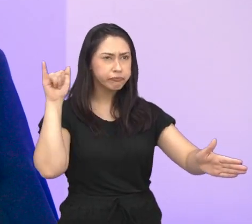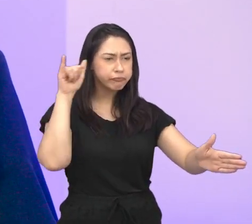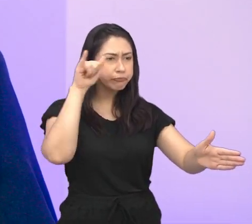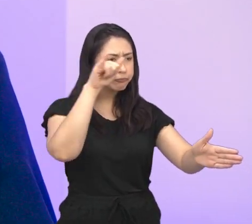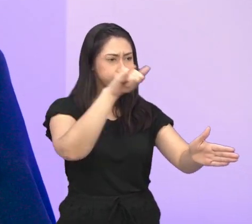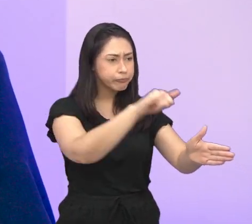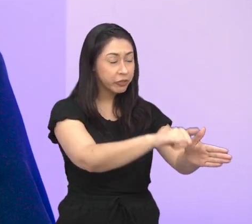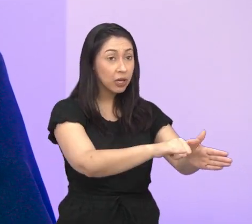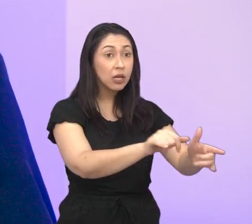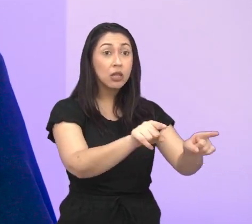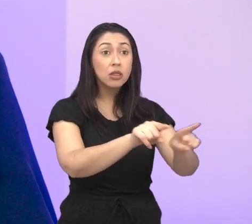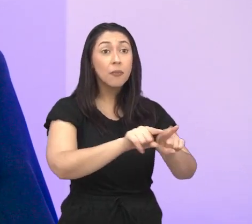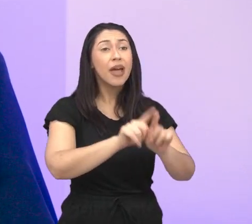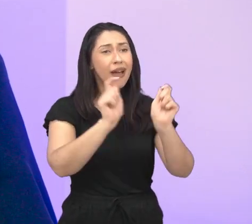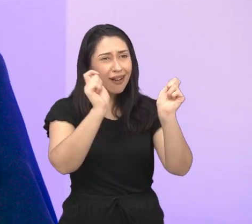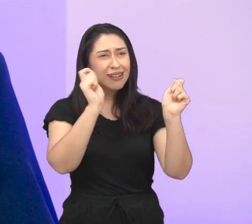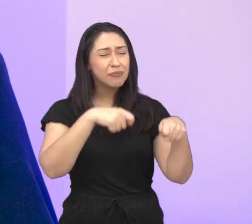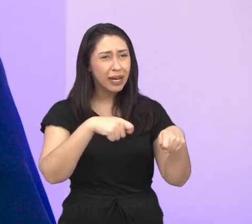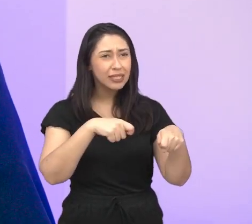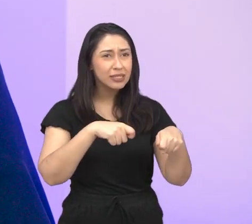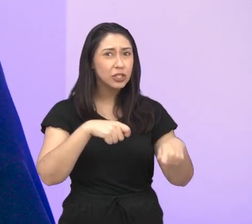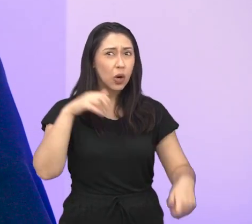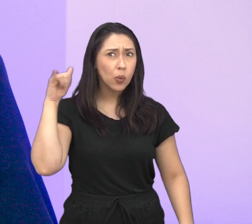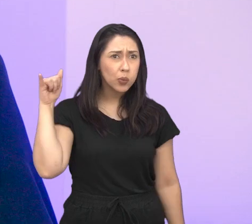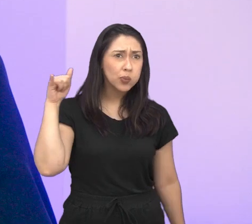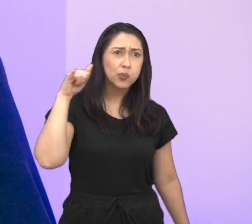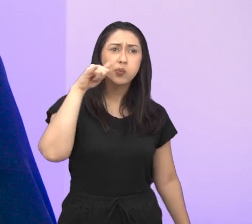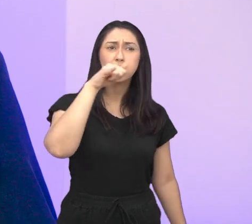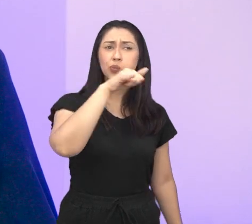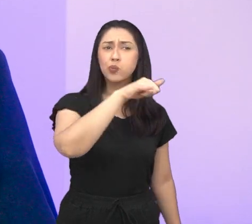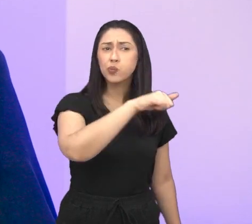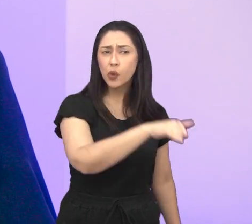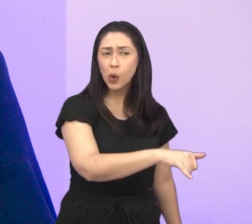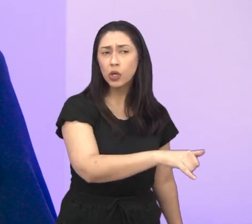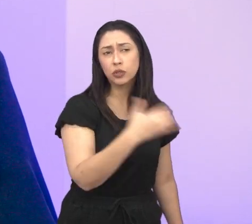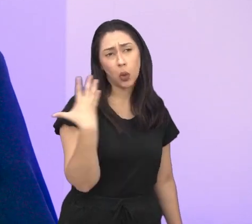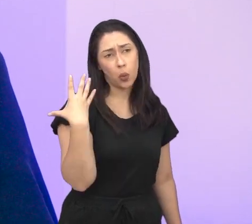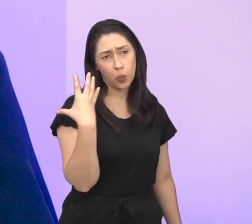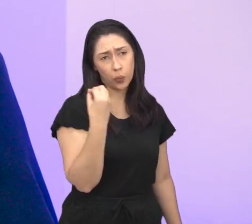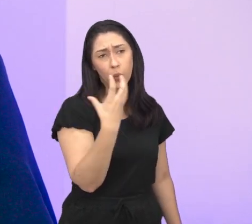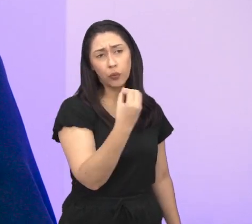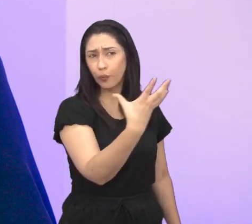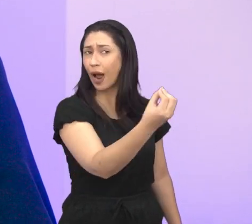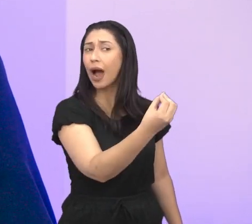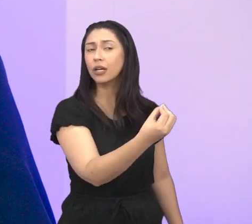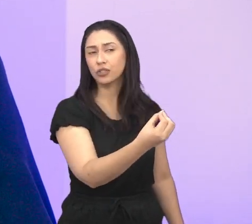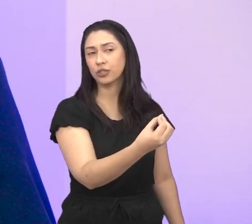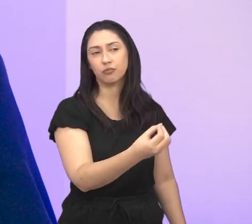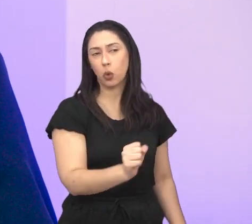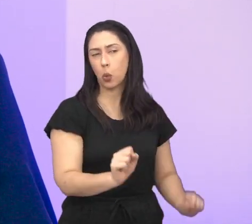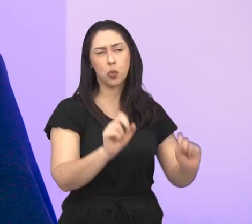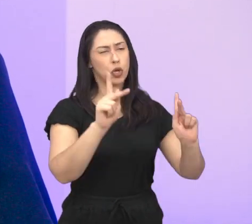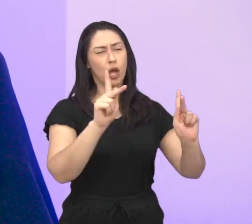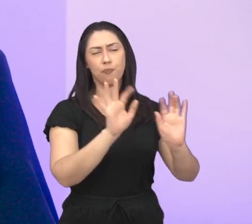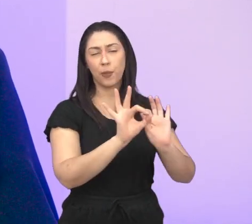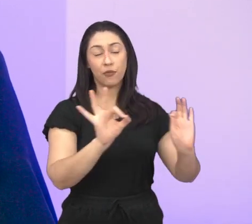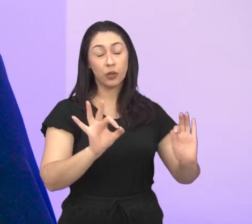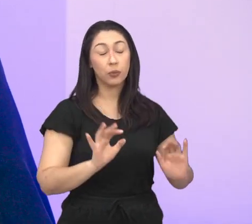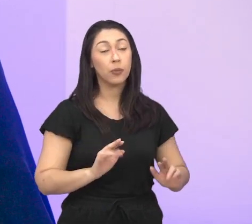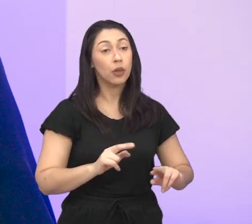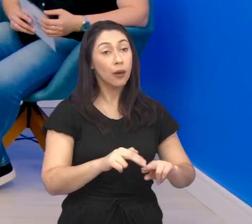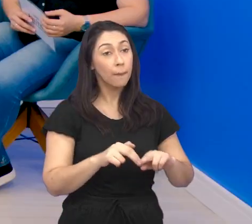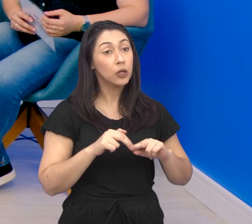e tem condições tranquilas de receber aí aviões de voos comerciais sem nenhum problema, né?